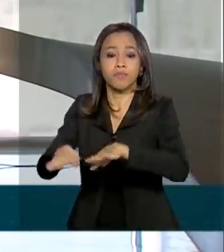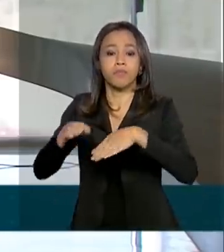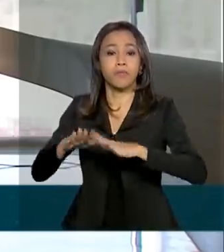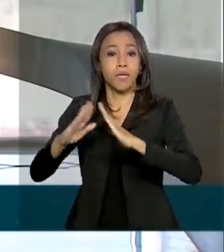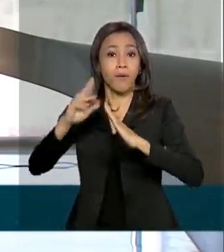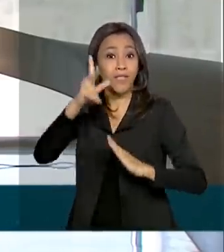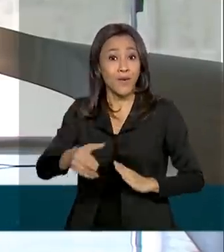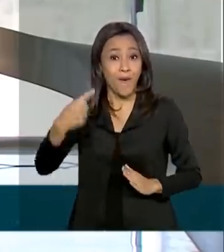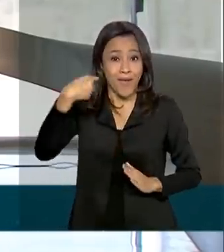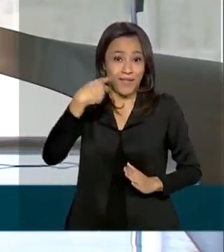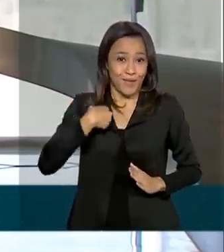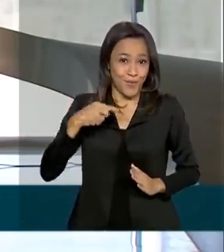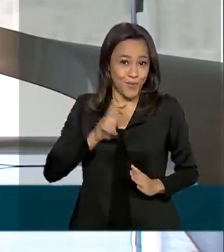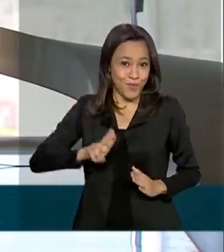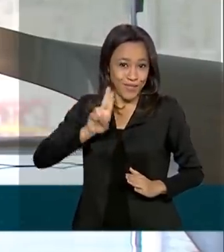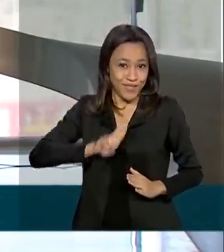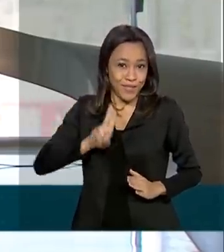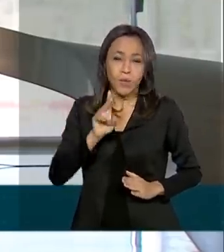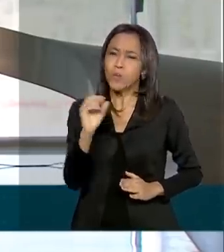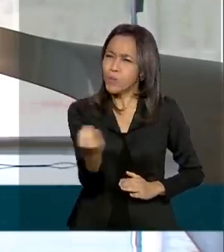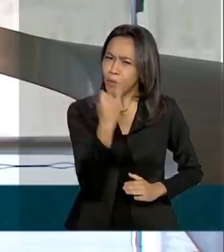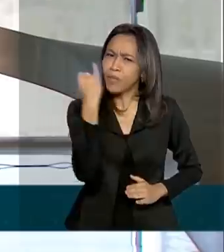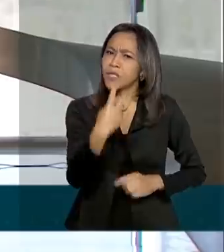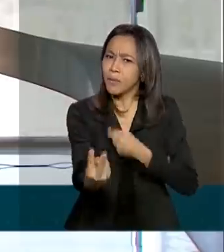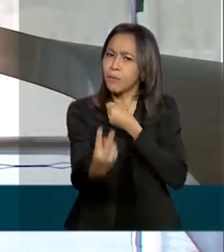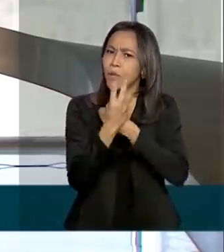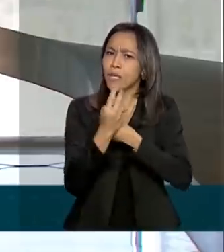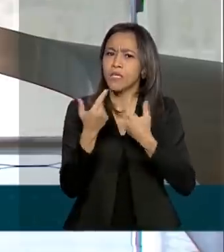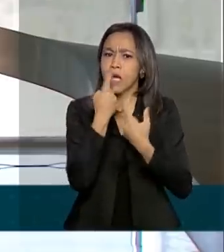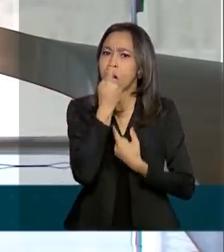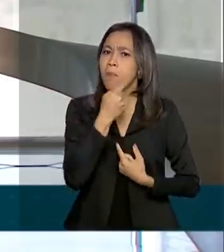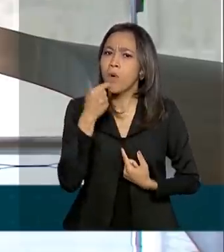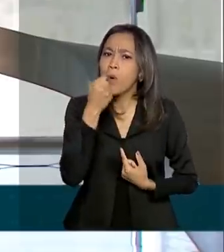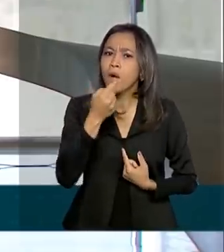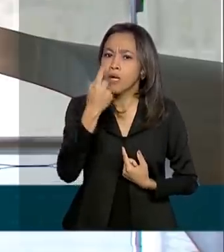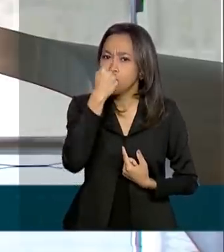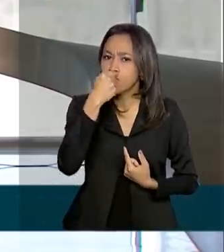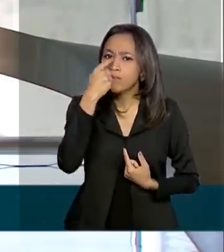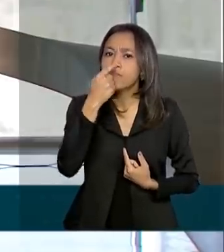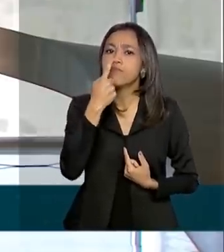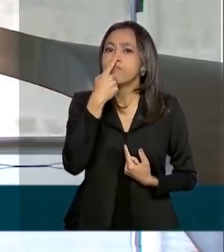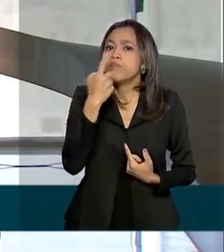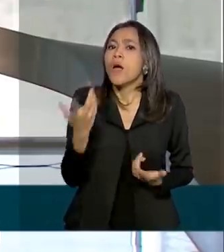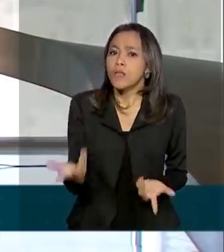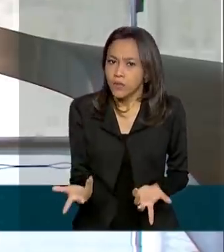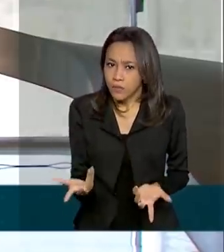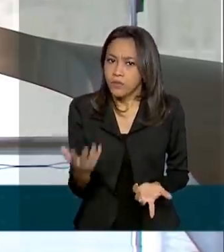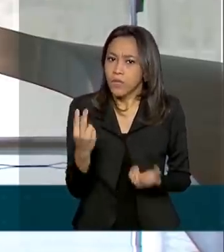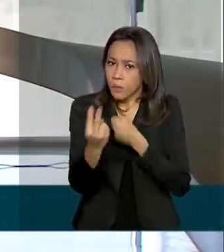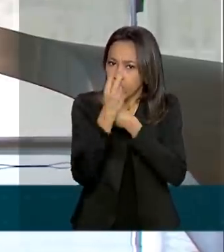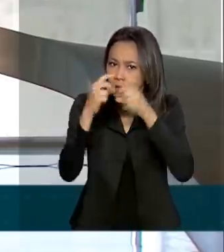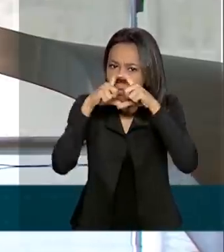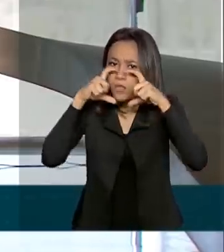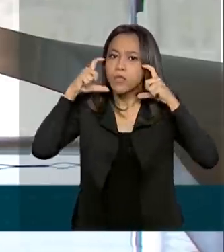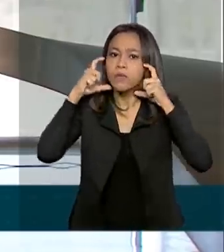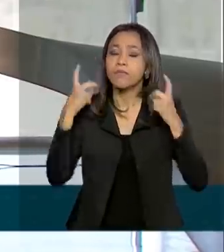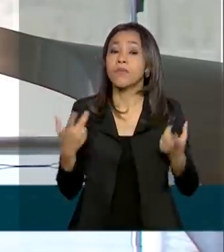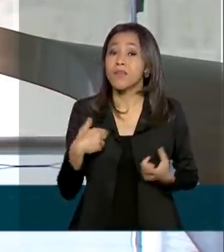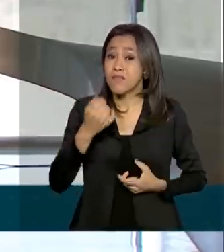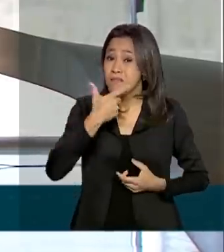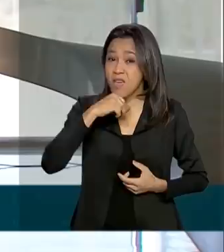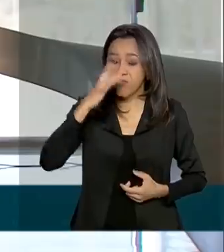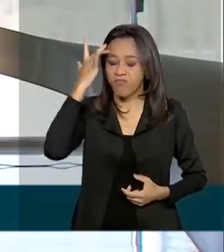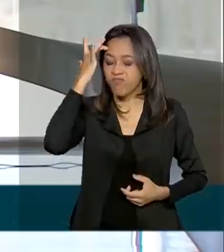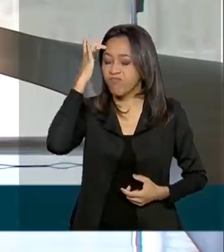eu estou usando. O importante é que proteja a boca e o nariz. A multa para quem descumprir a lei